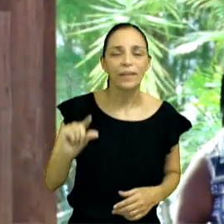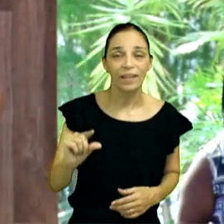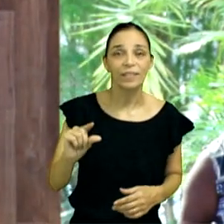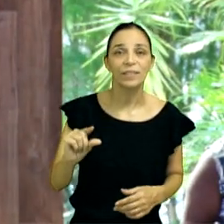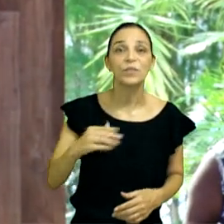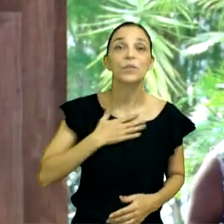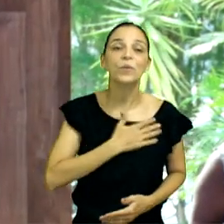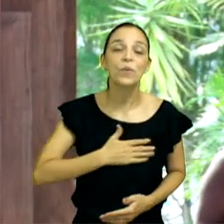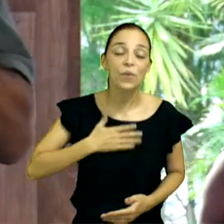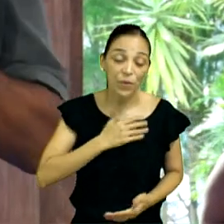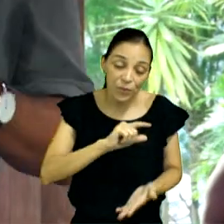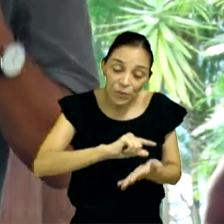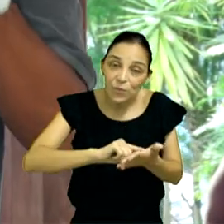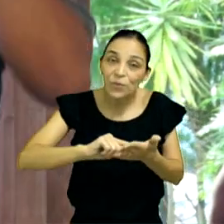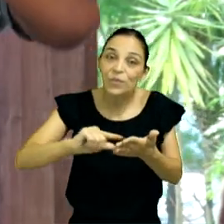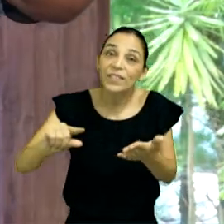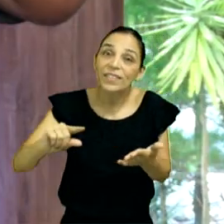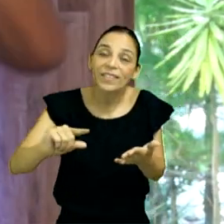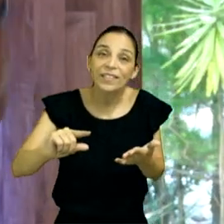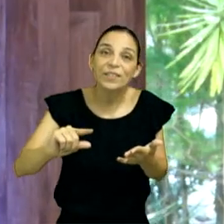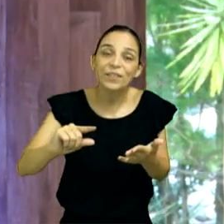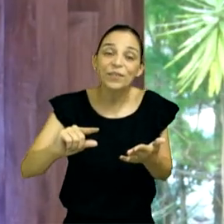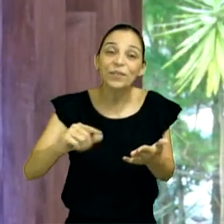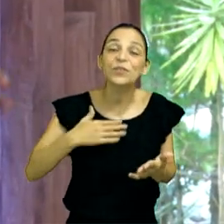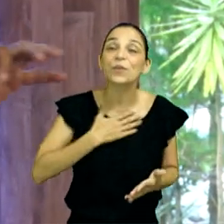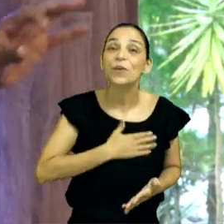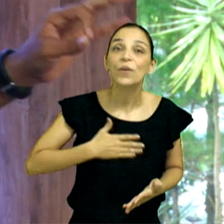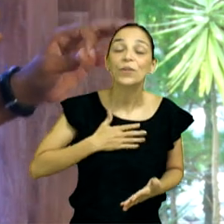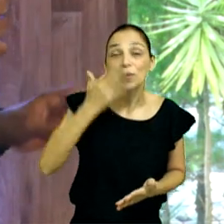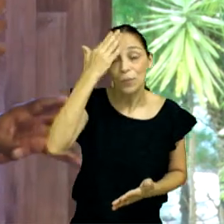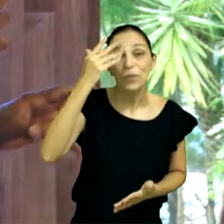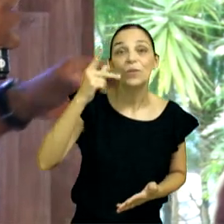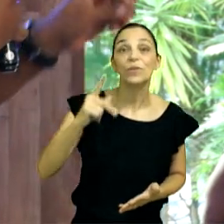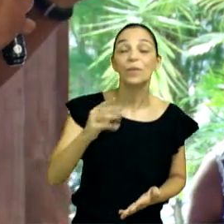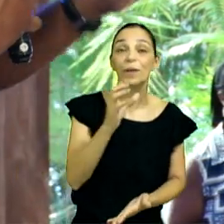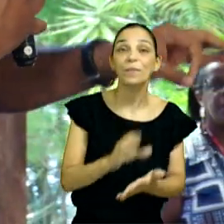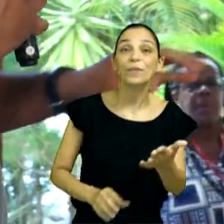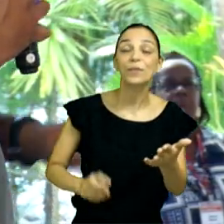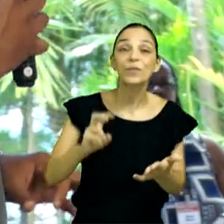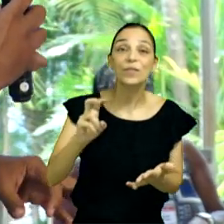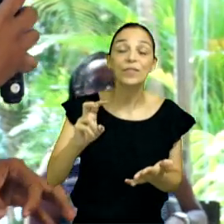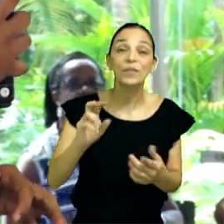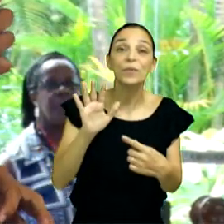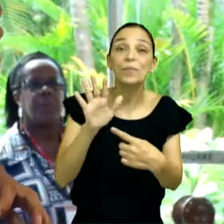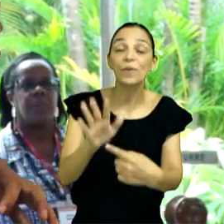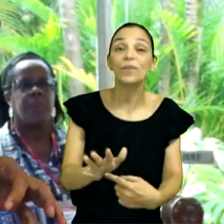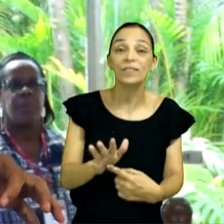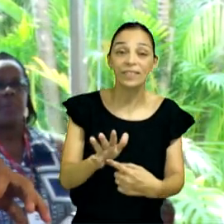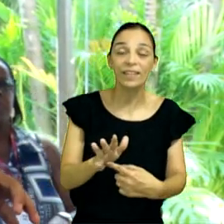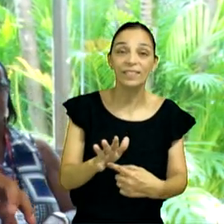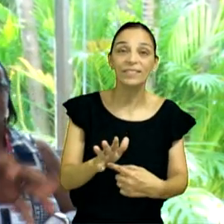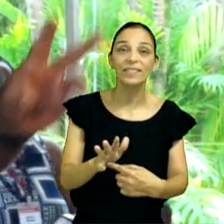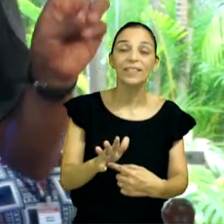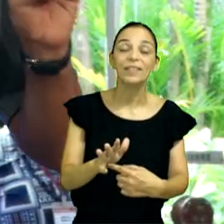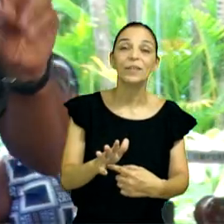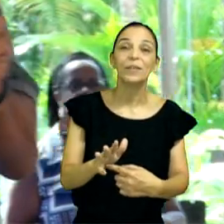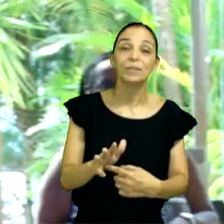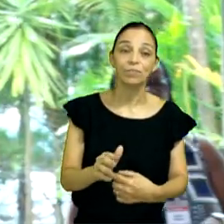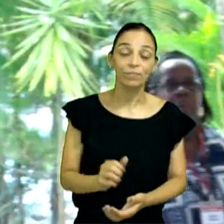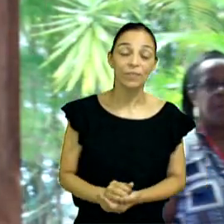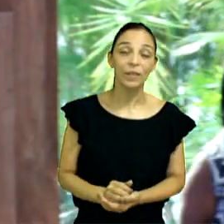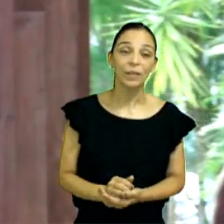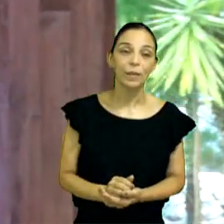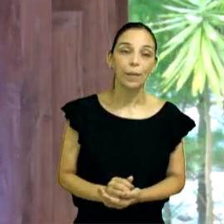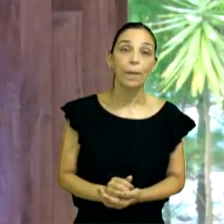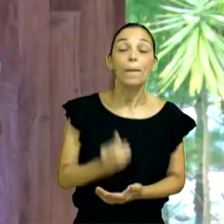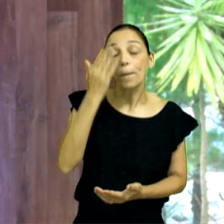versículo que o pastor Natalino sempre fala aqui, é um dos meus preferidos, provérbios 5, verso 6, que diz assim, reconhece o Senhor, provérbios 3,